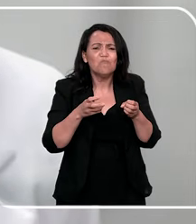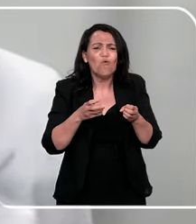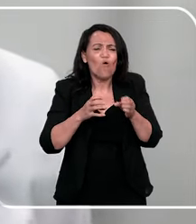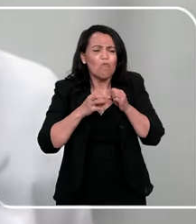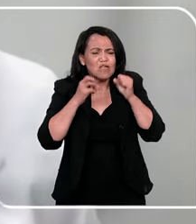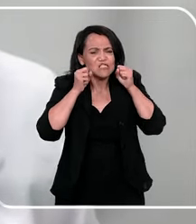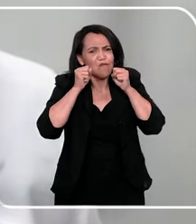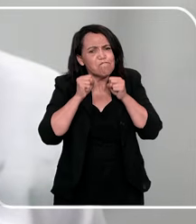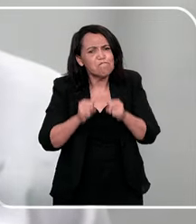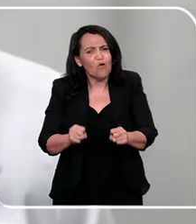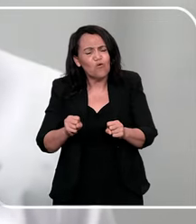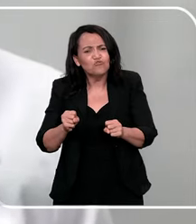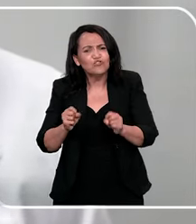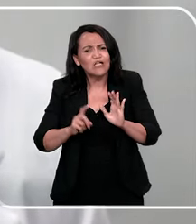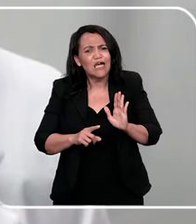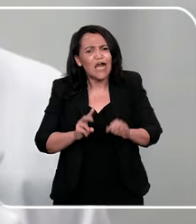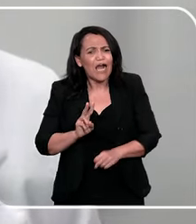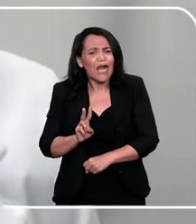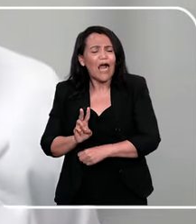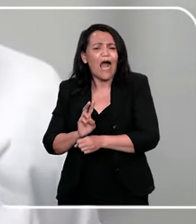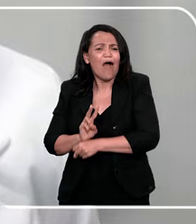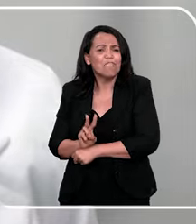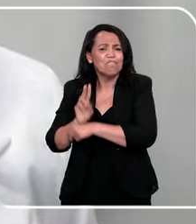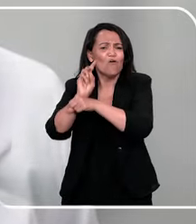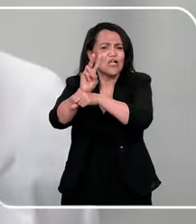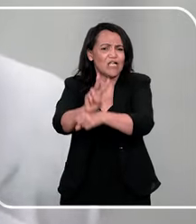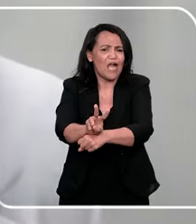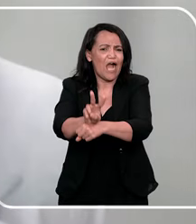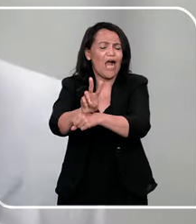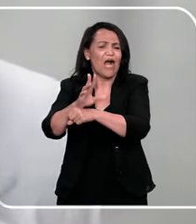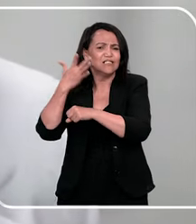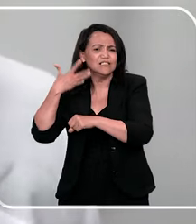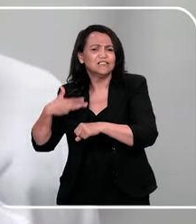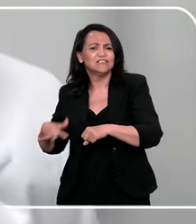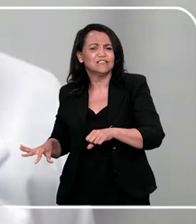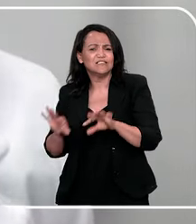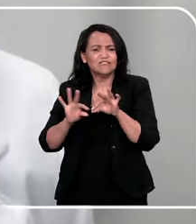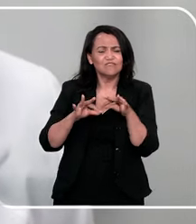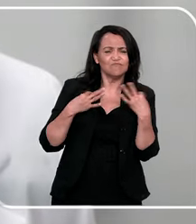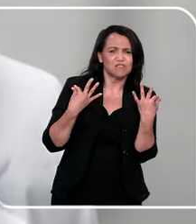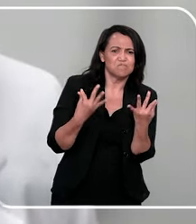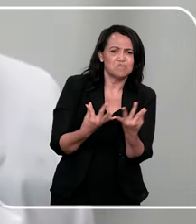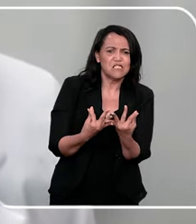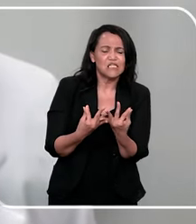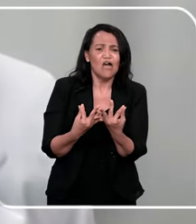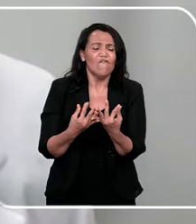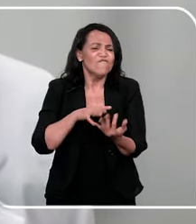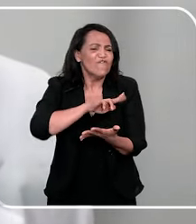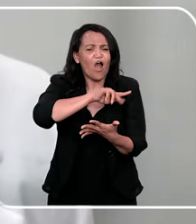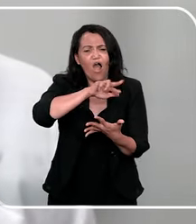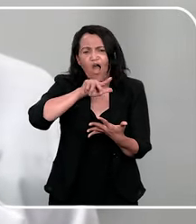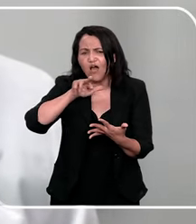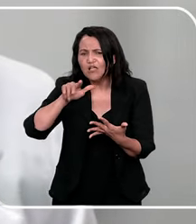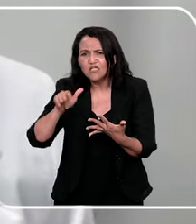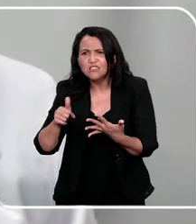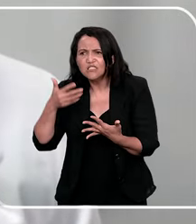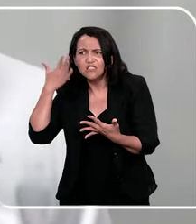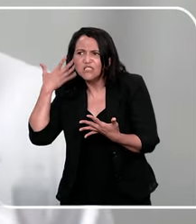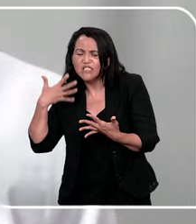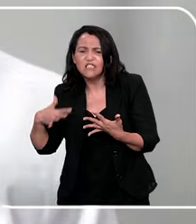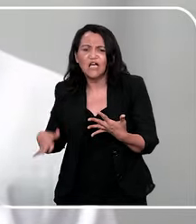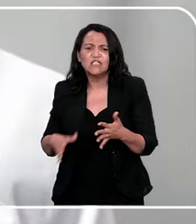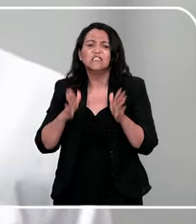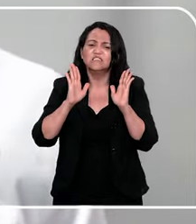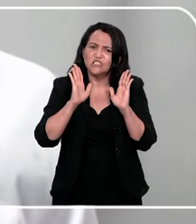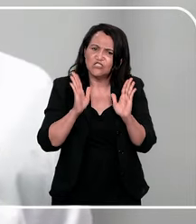ajudar as crianças, né, e as famílias, e eu sei que muitas crianças já foram ajudadas com a sua contribuição, no projeto